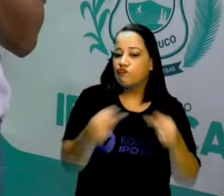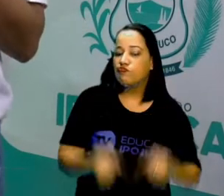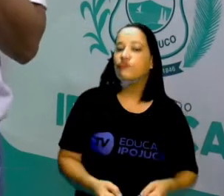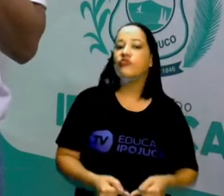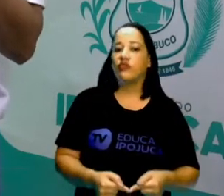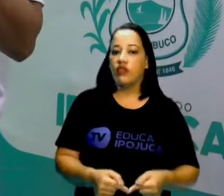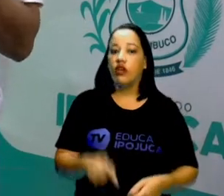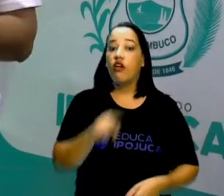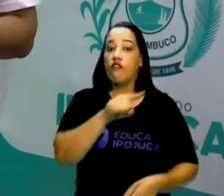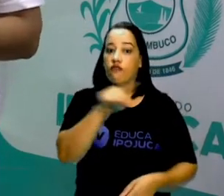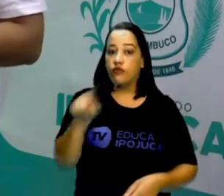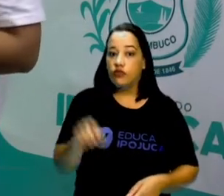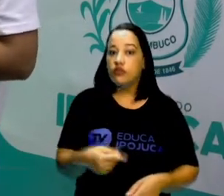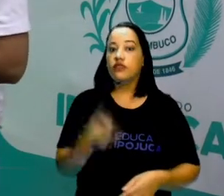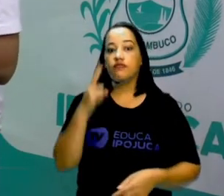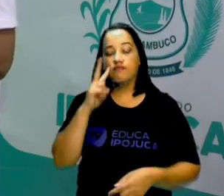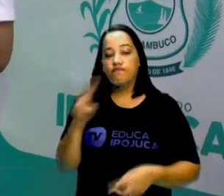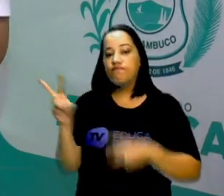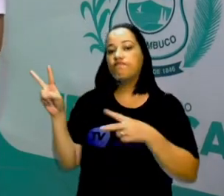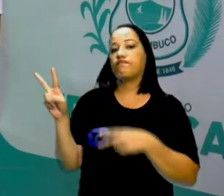leitura bipausada.